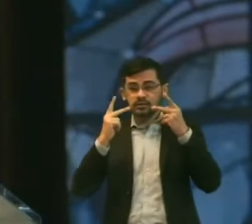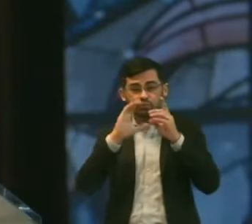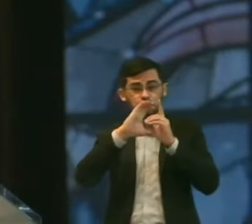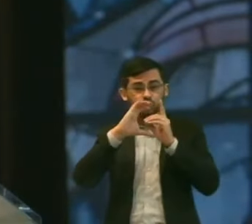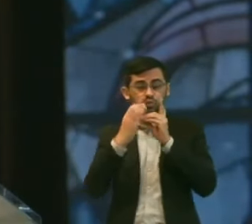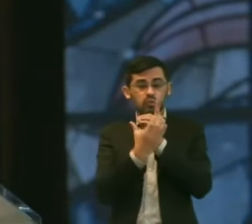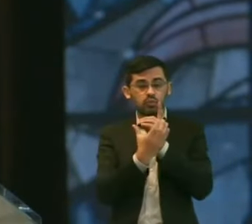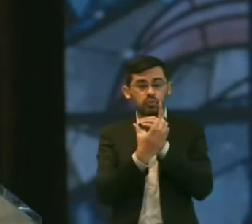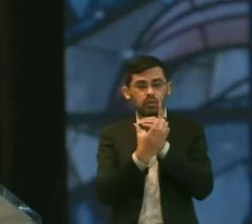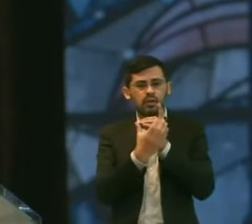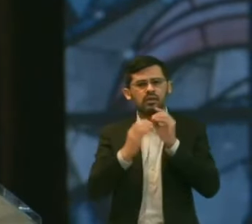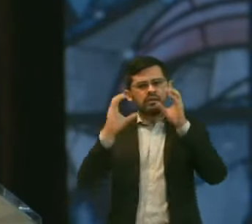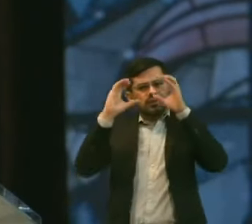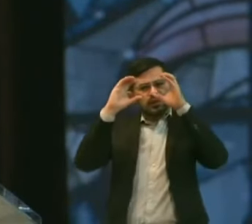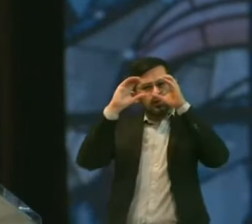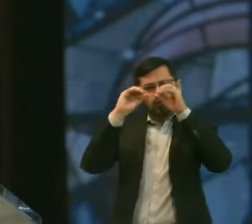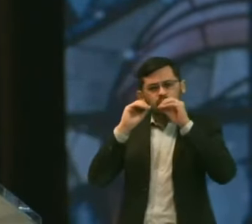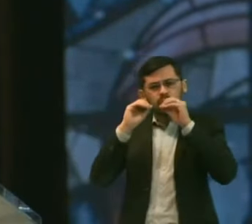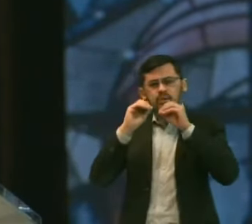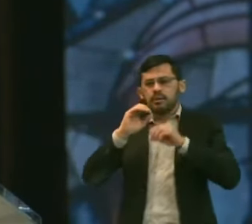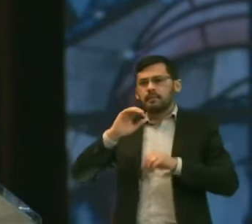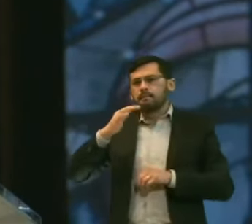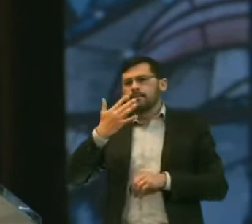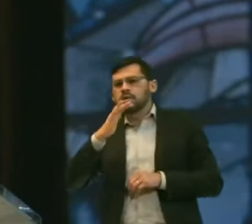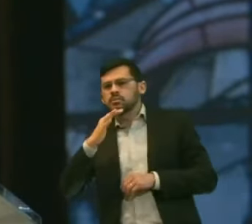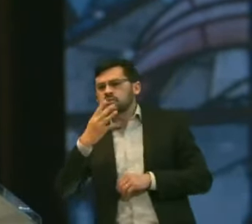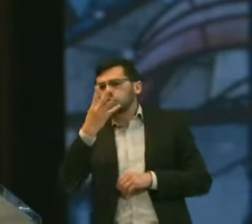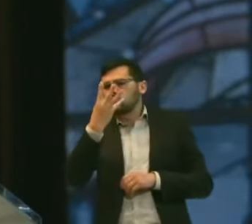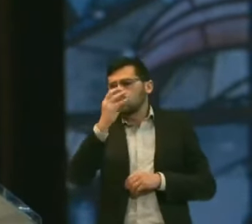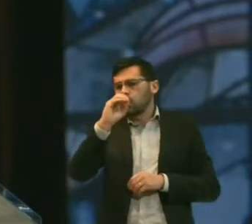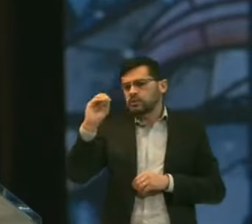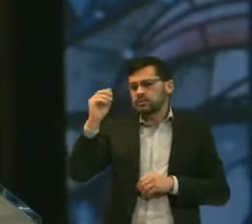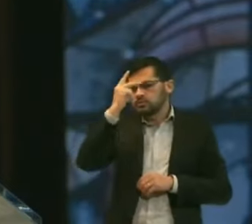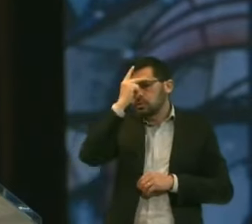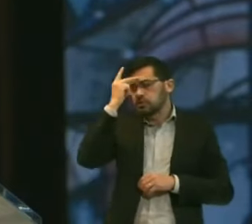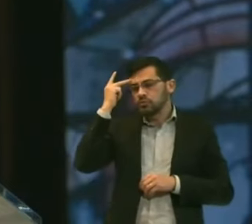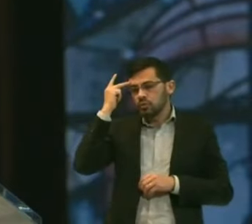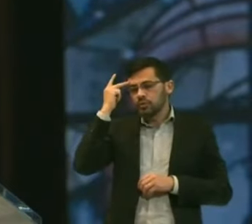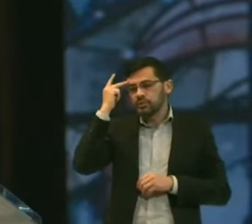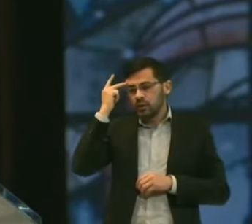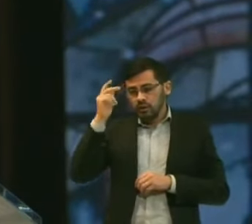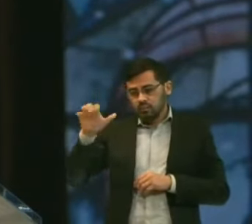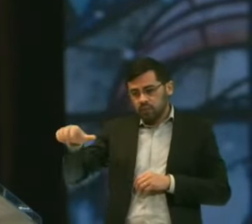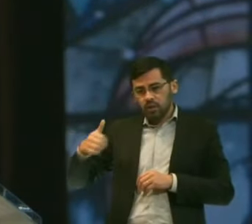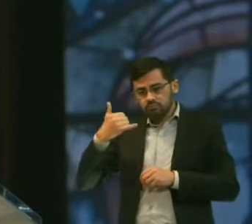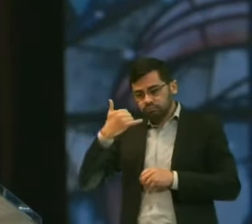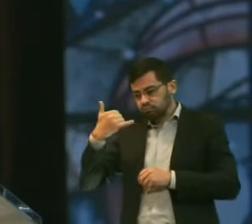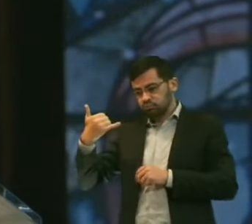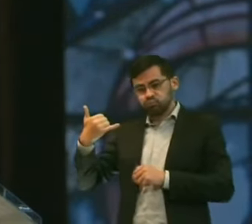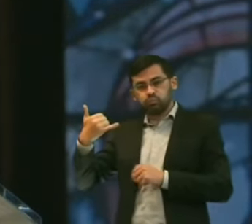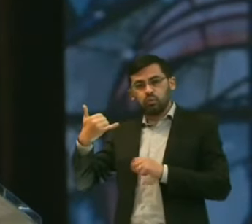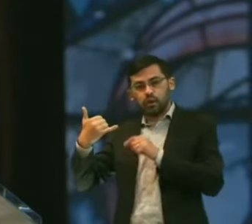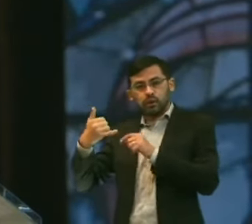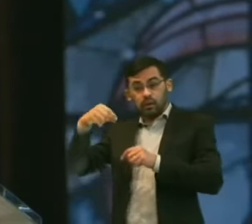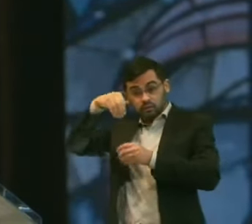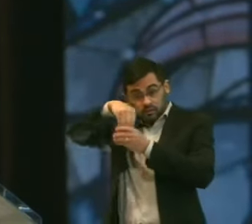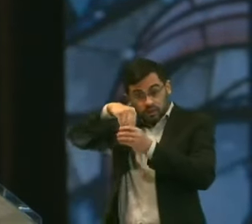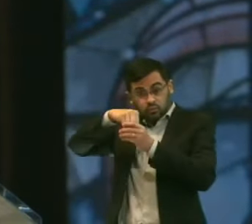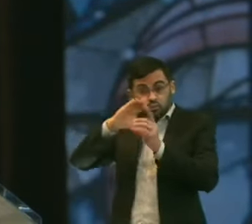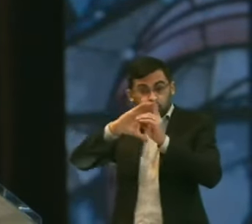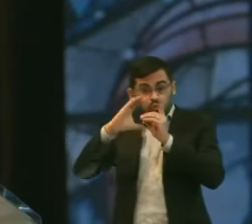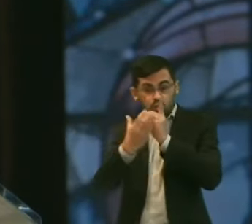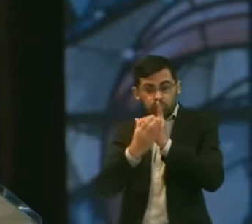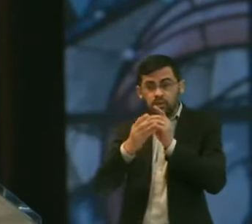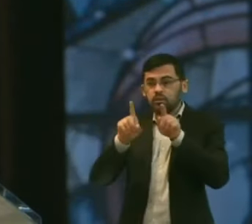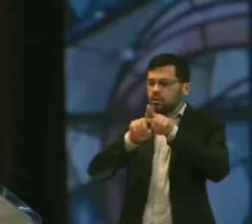E naquela noite mais de 400 pessoas pegaram o seu celular Aqui na igreja,